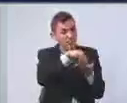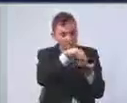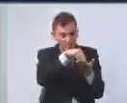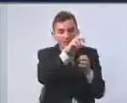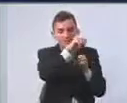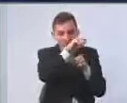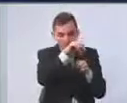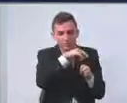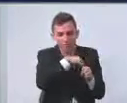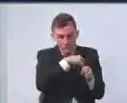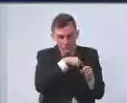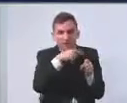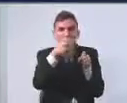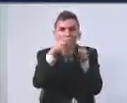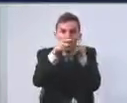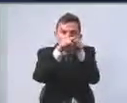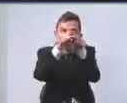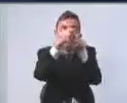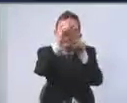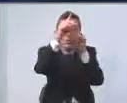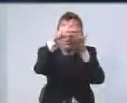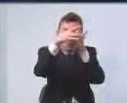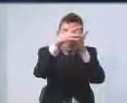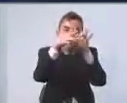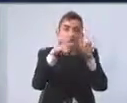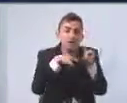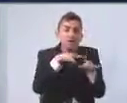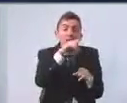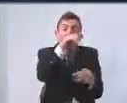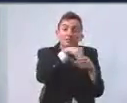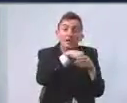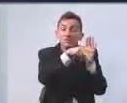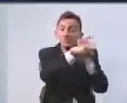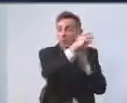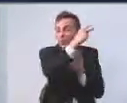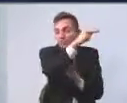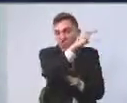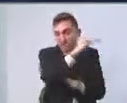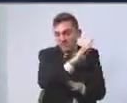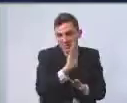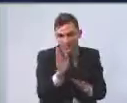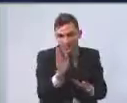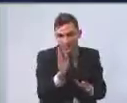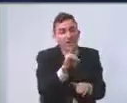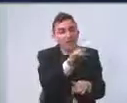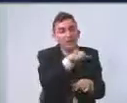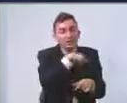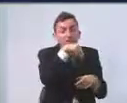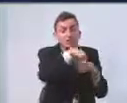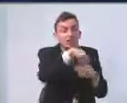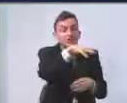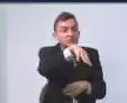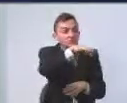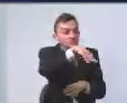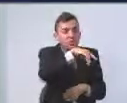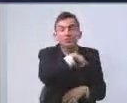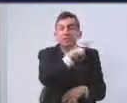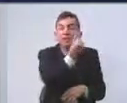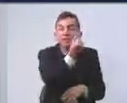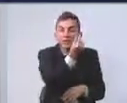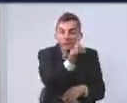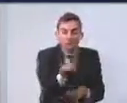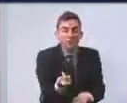utiliza-se de parceiros, mas que criou uma dinâmica própria, no qual ela tem um setor, um recurso,